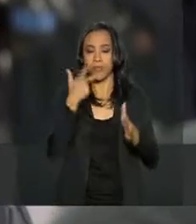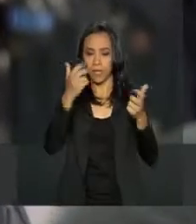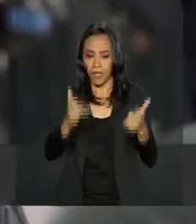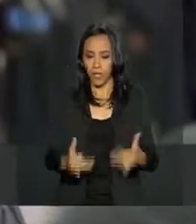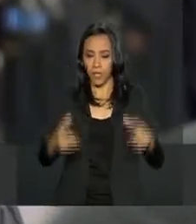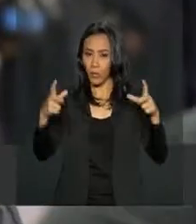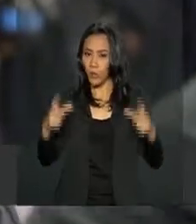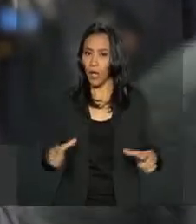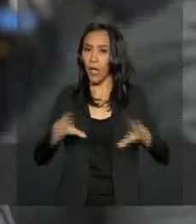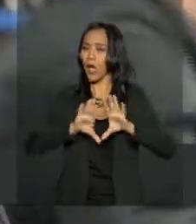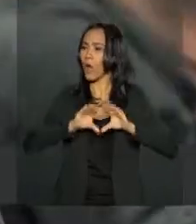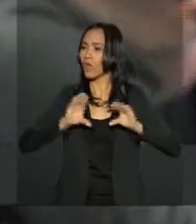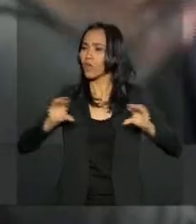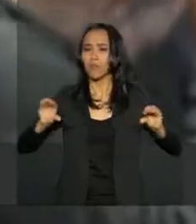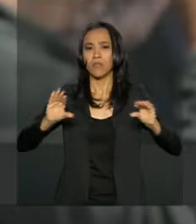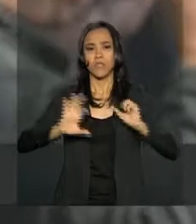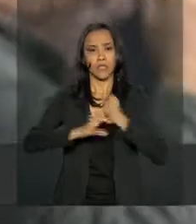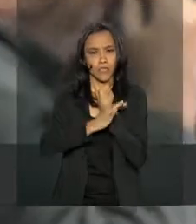segura.